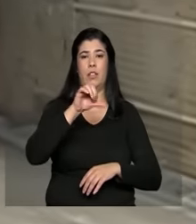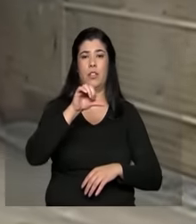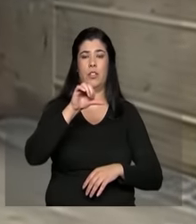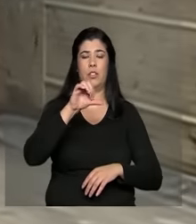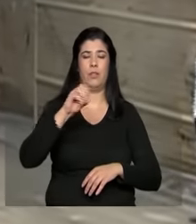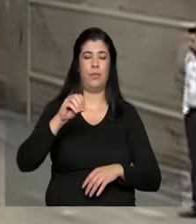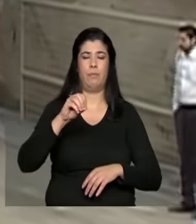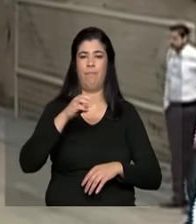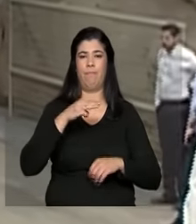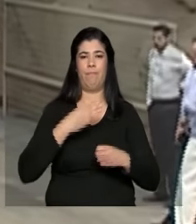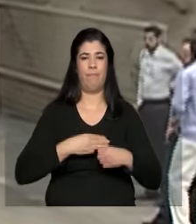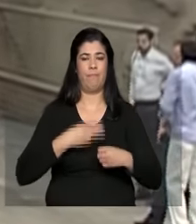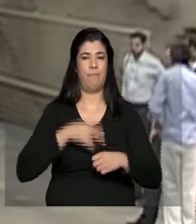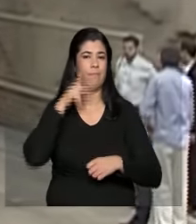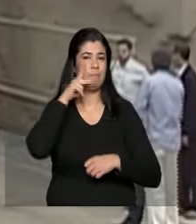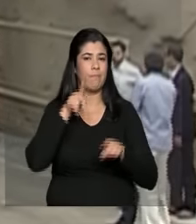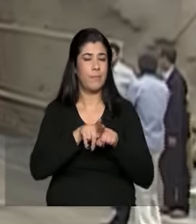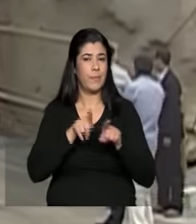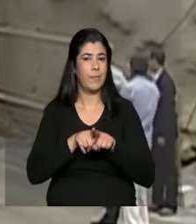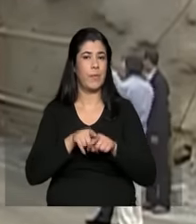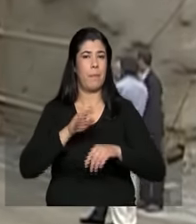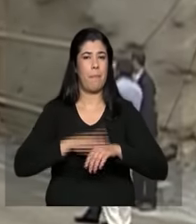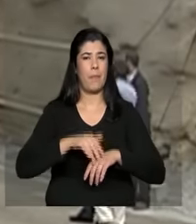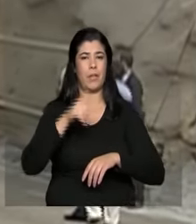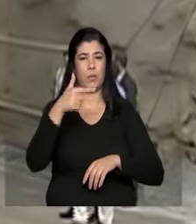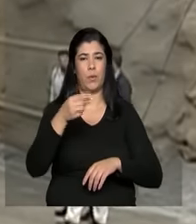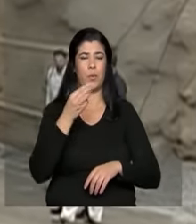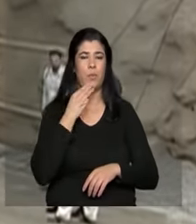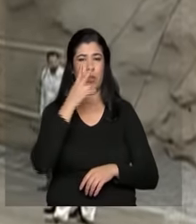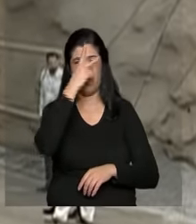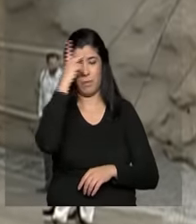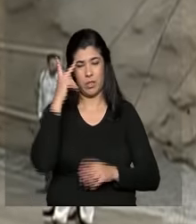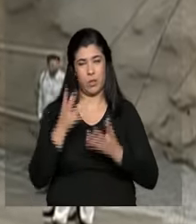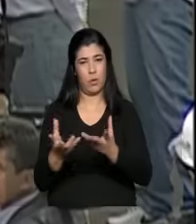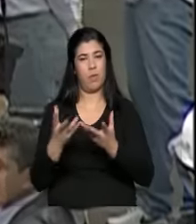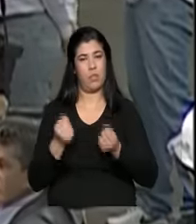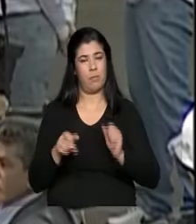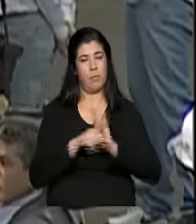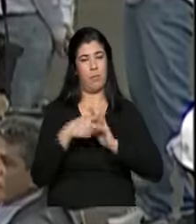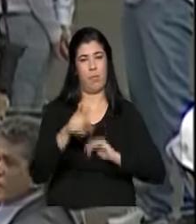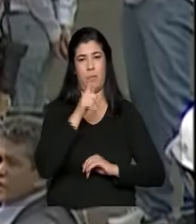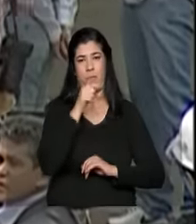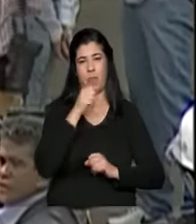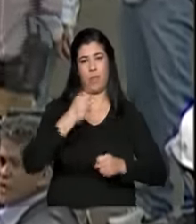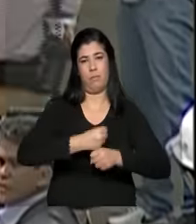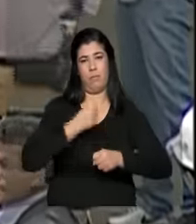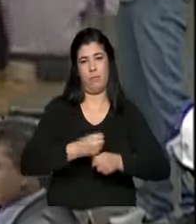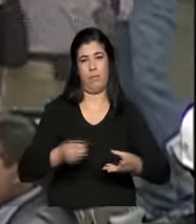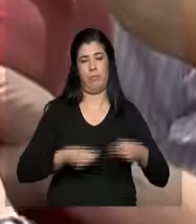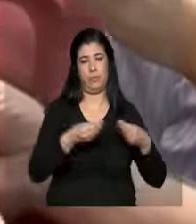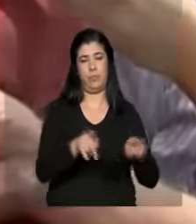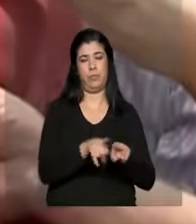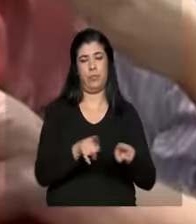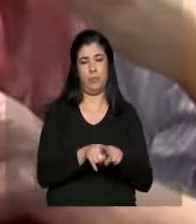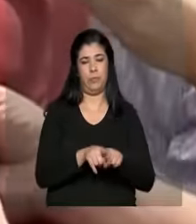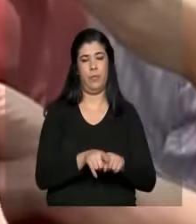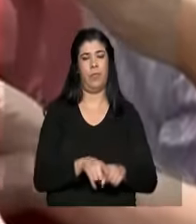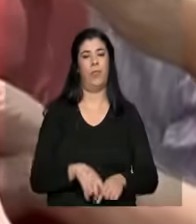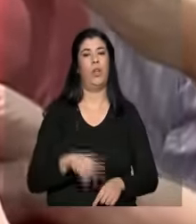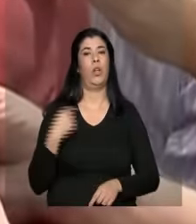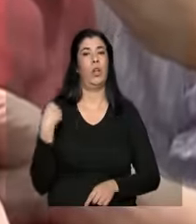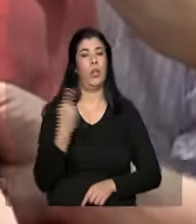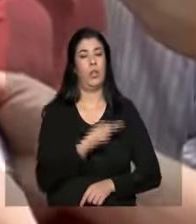ser atendidos e mais de 2 milhões de pessoas do Estado serão beneficiadas quando a obra for entregue. Nós